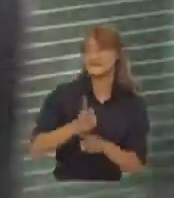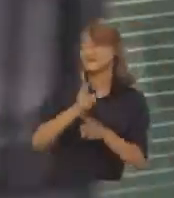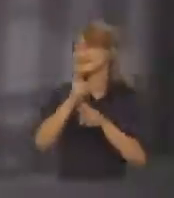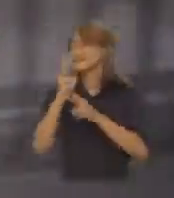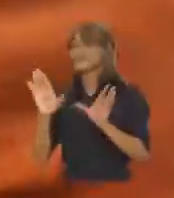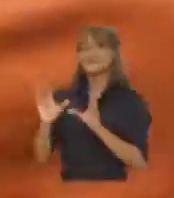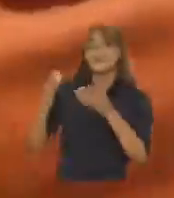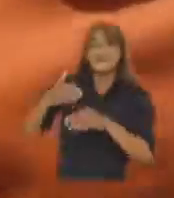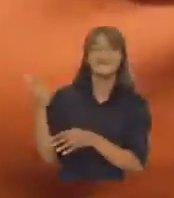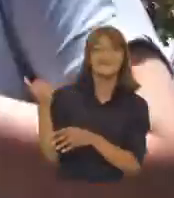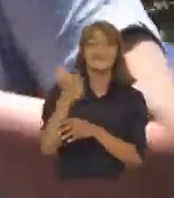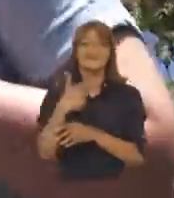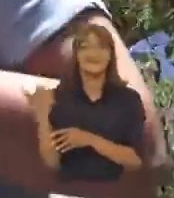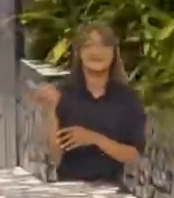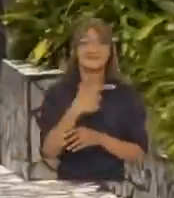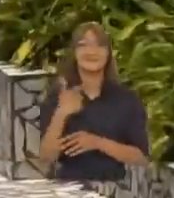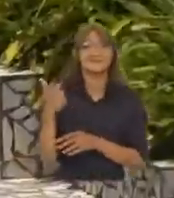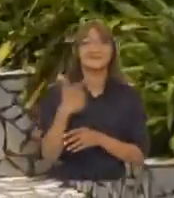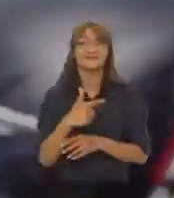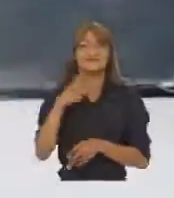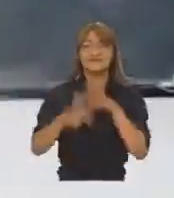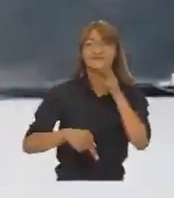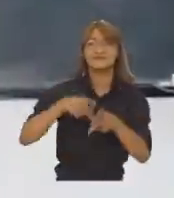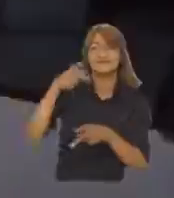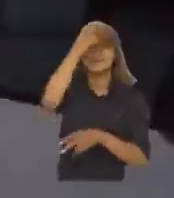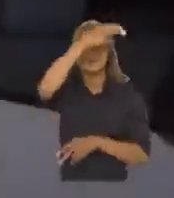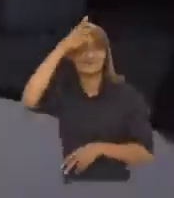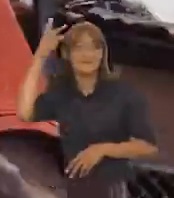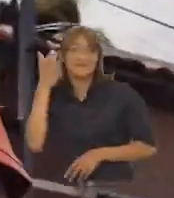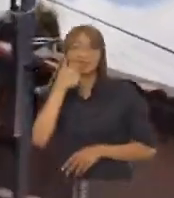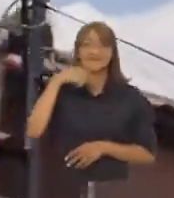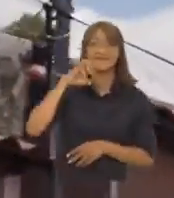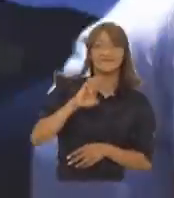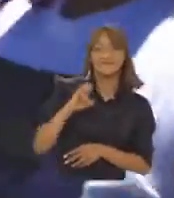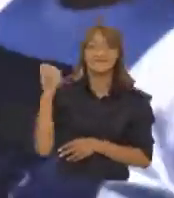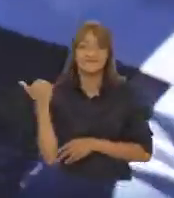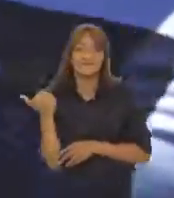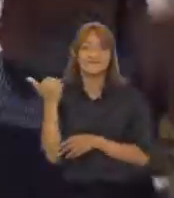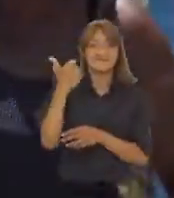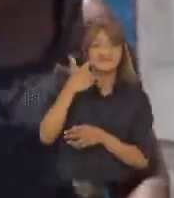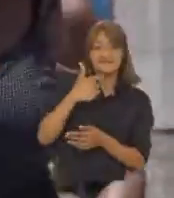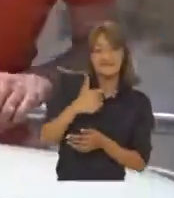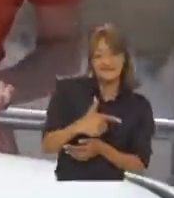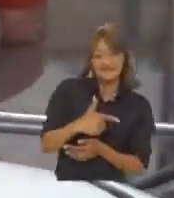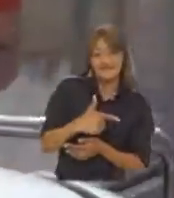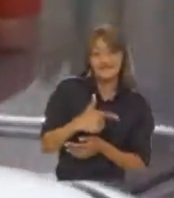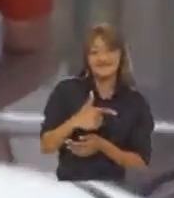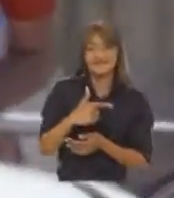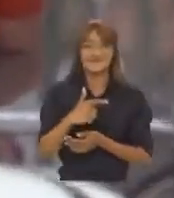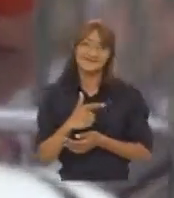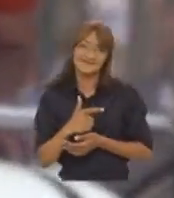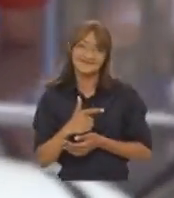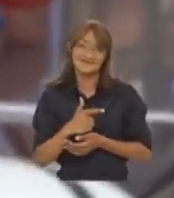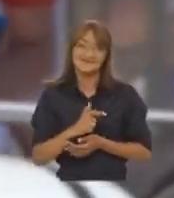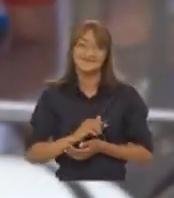eu tô colado. gente vai de 12, meu prefeito é Edivaldo. É 12, é